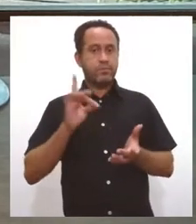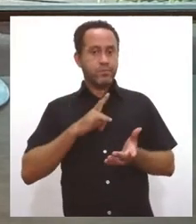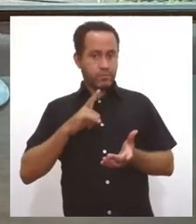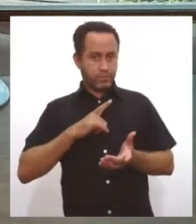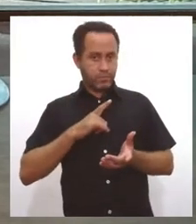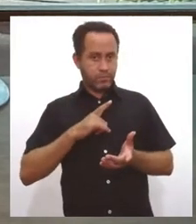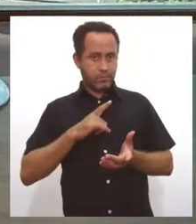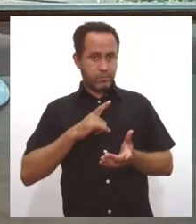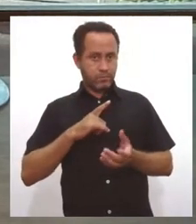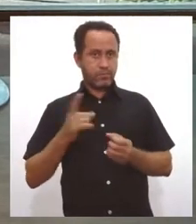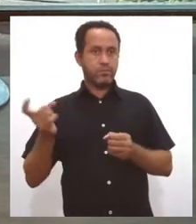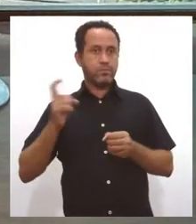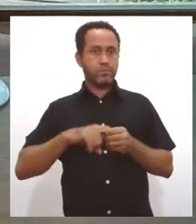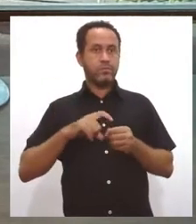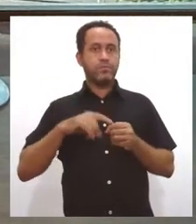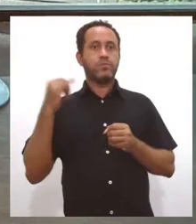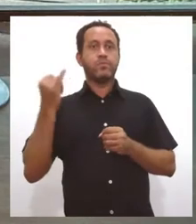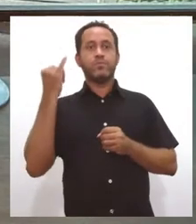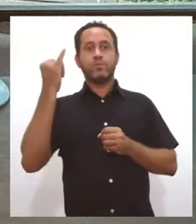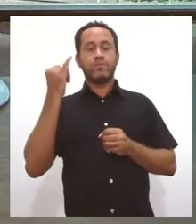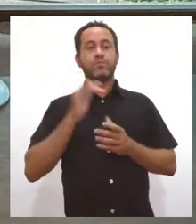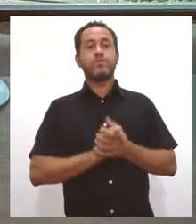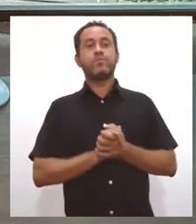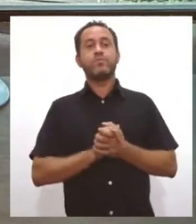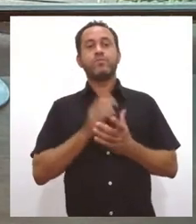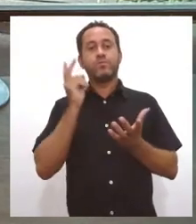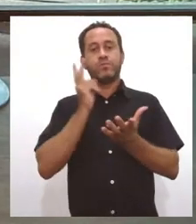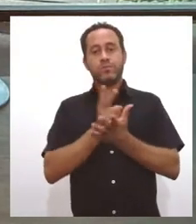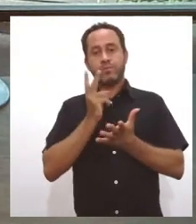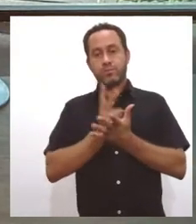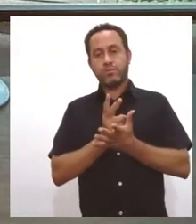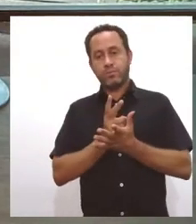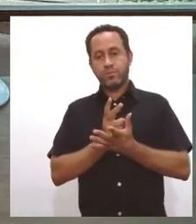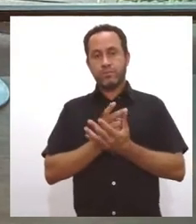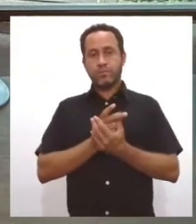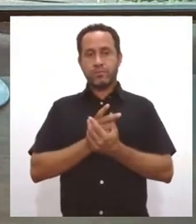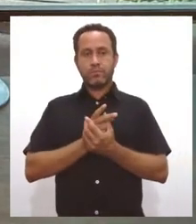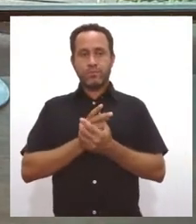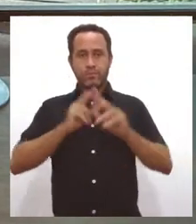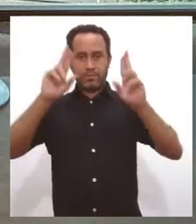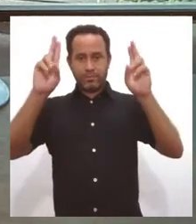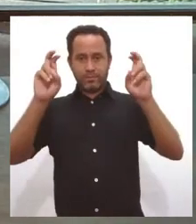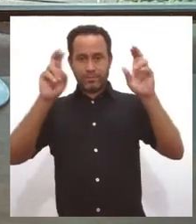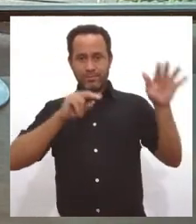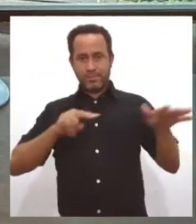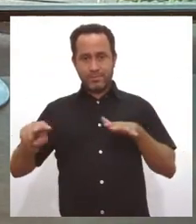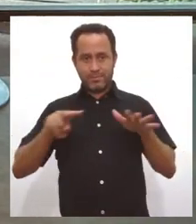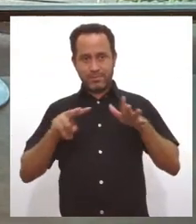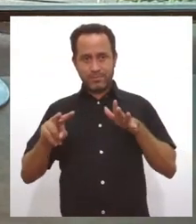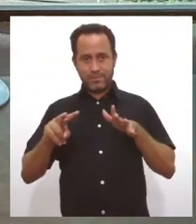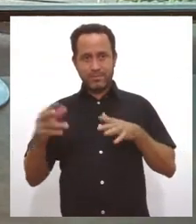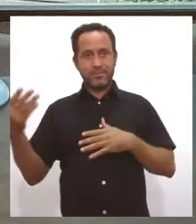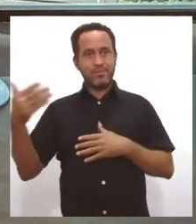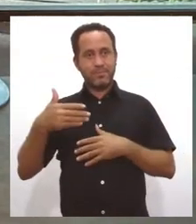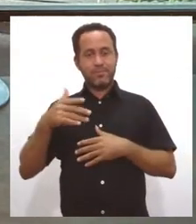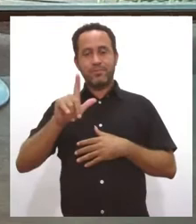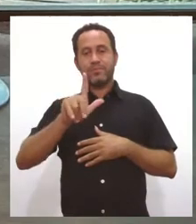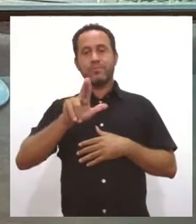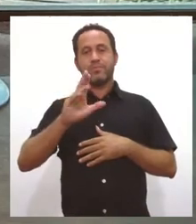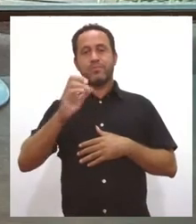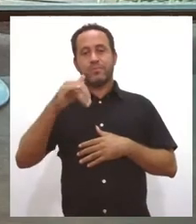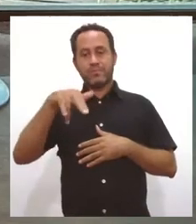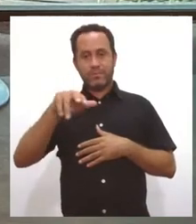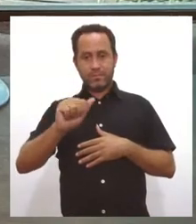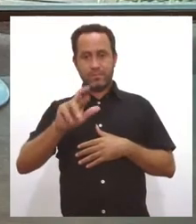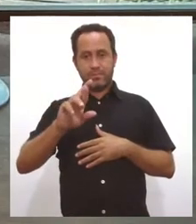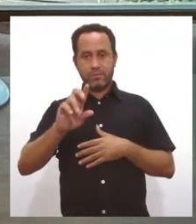Importante, muito importante. Kátia, vamos continuar aqui com o nosso tema da semana. A gente vai receber agora a Luciana Rodrigues,